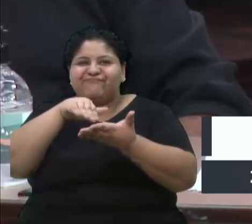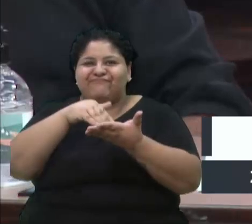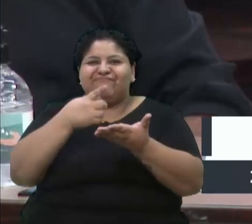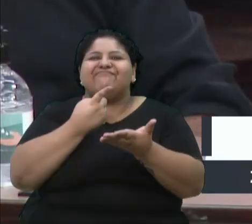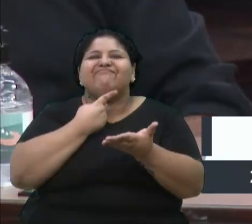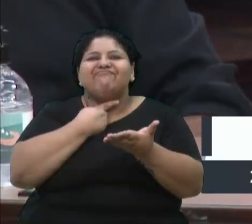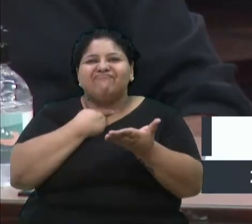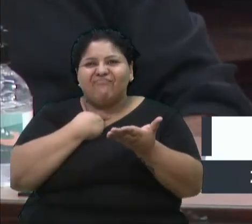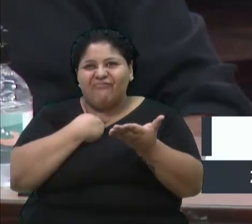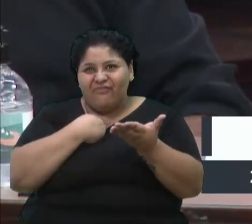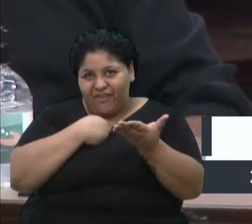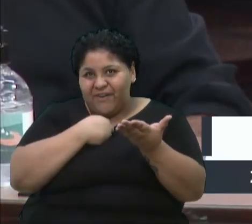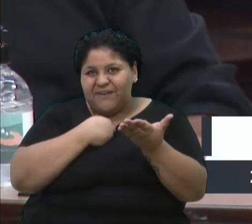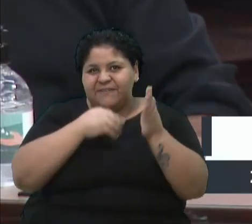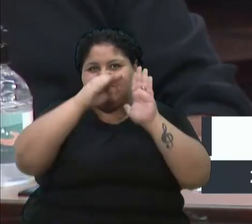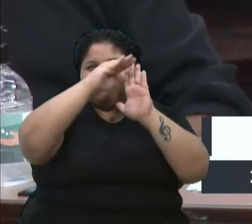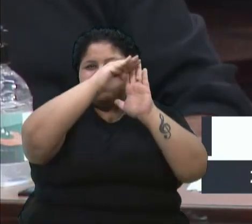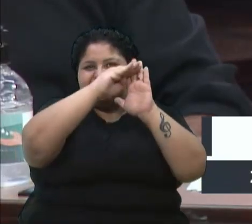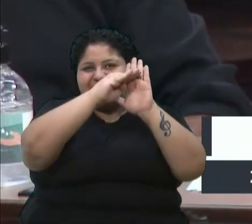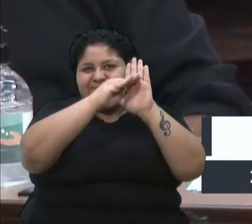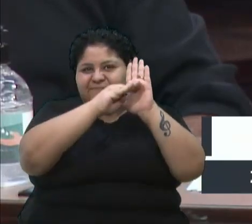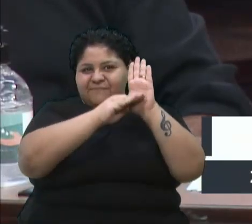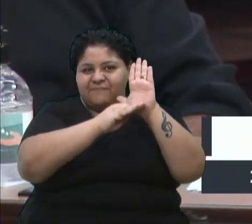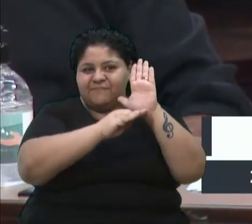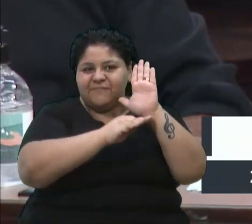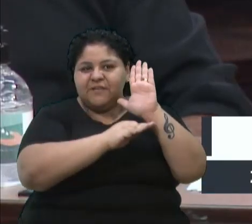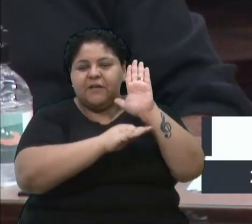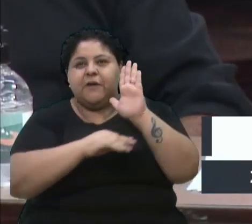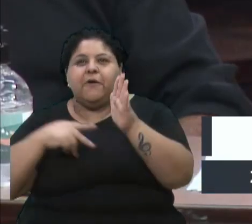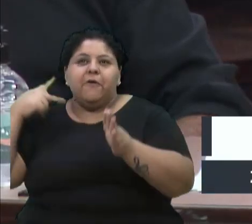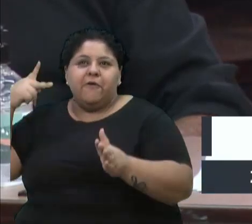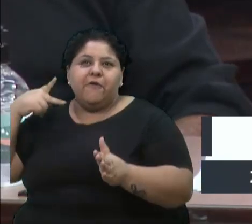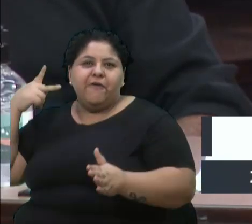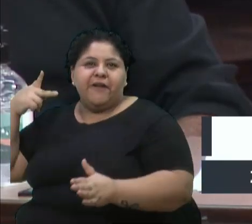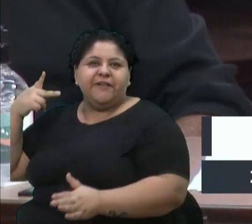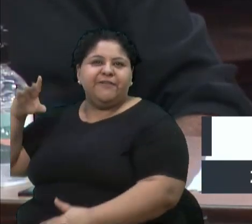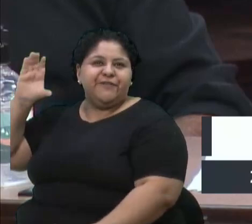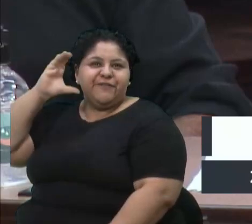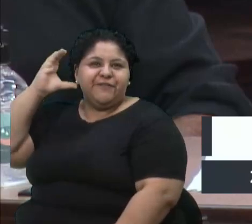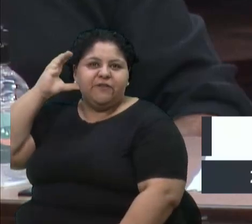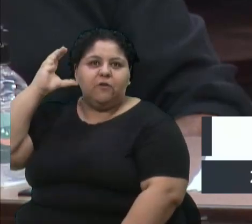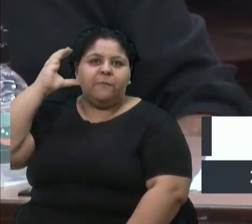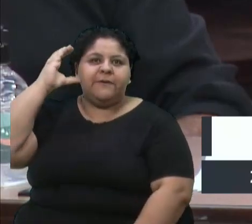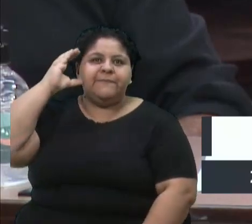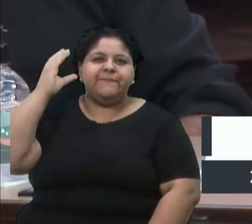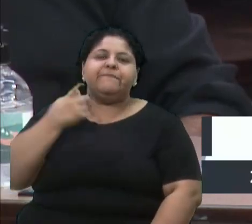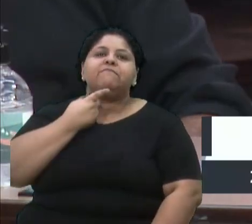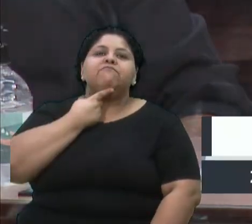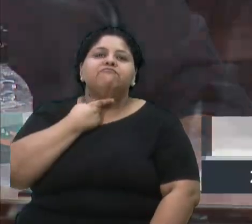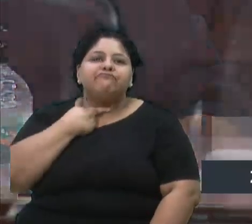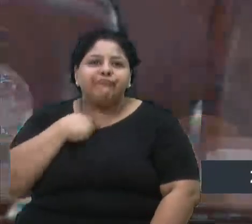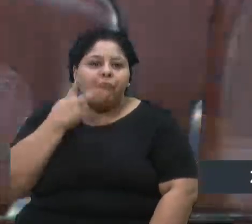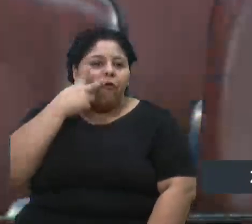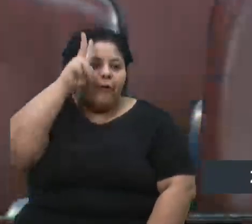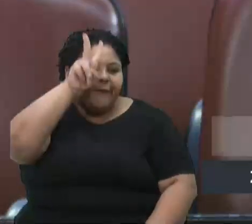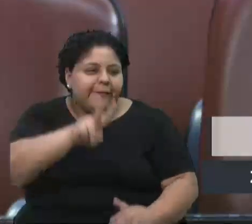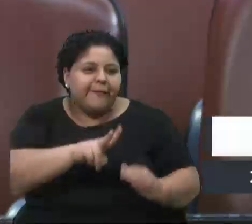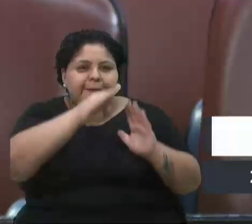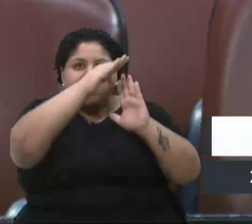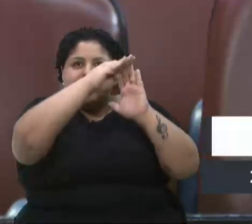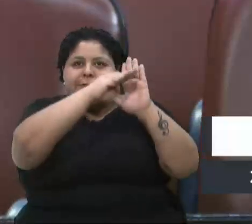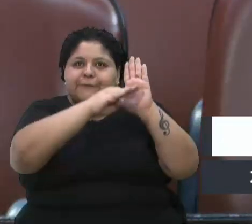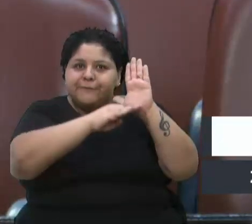vereador Cadore faz a leitura, muitas vezes aqui na sessão, falando que eu estou errado. Olha, vereador,